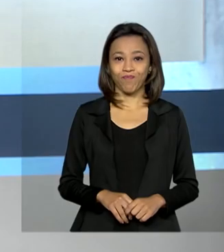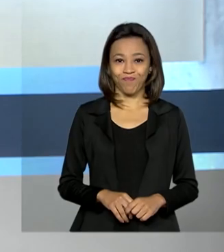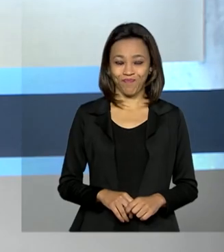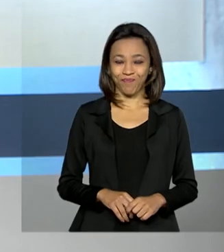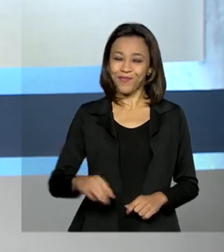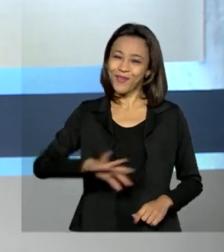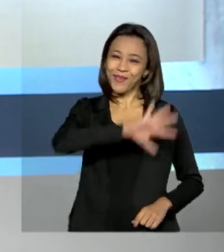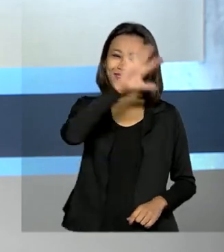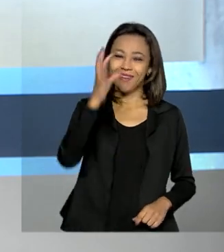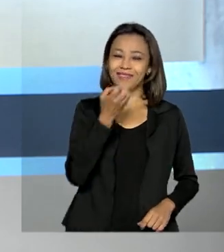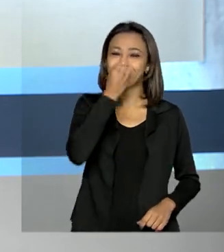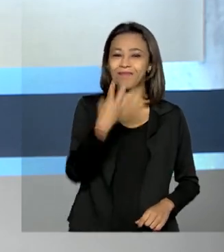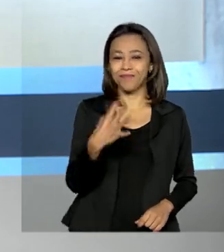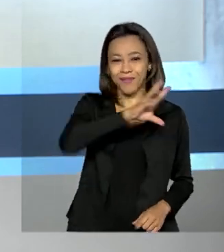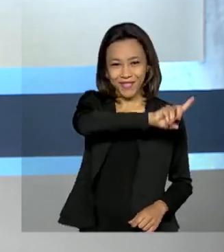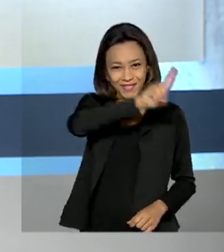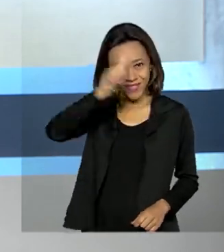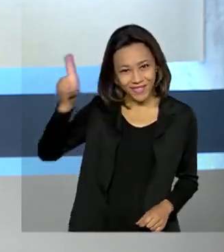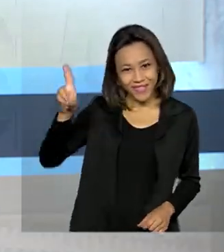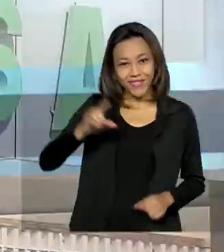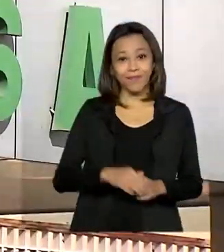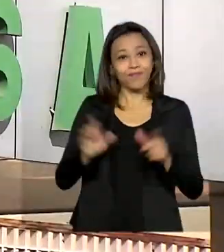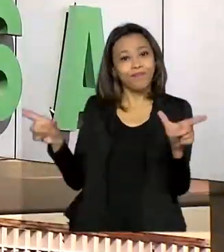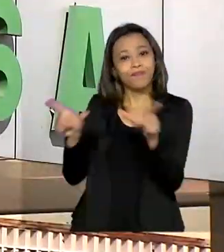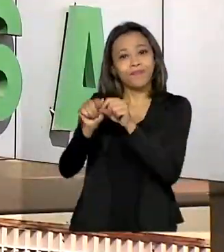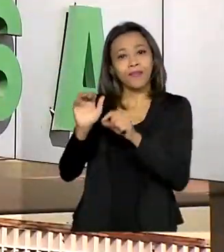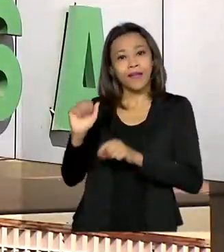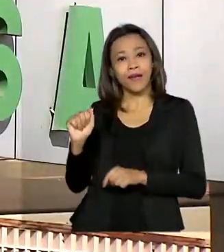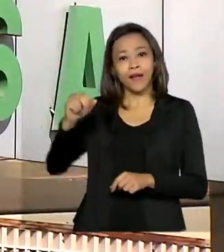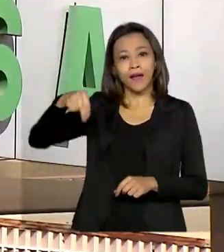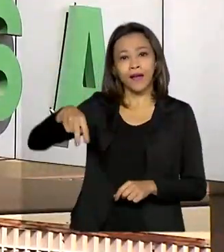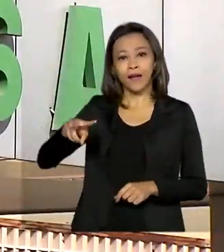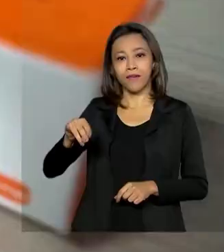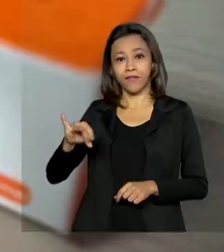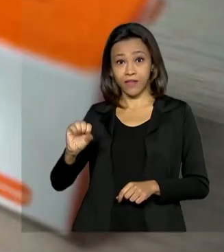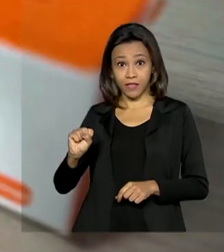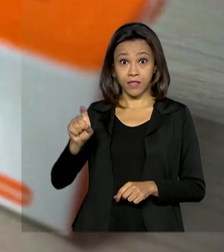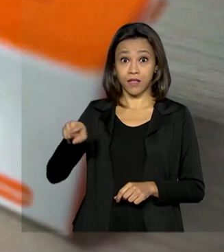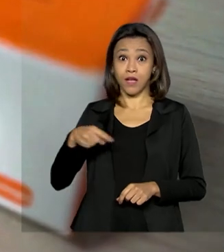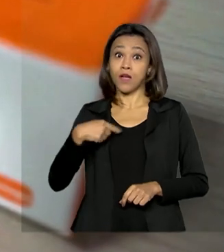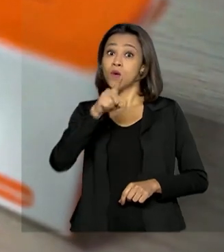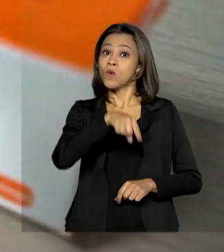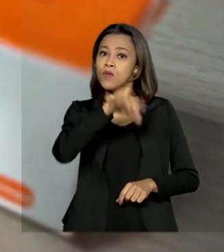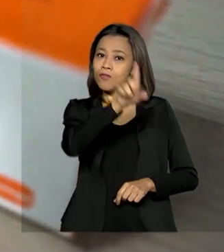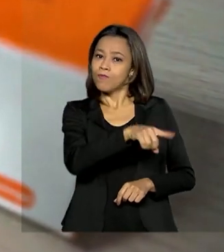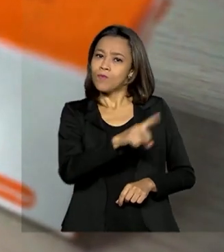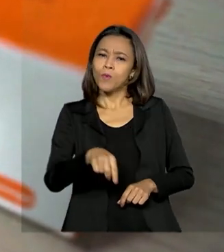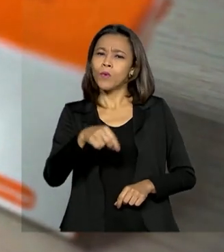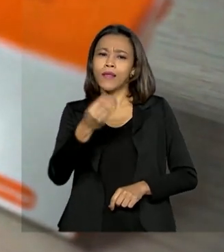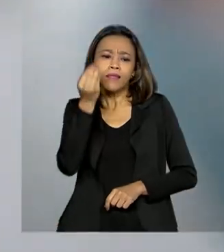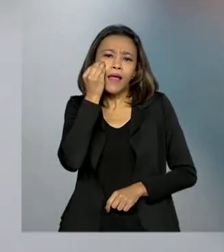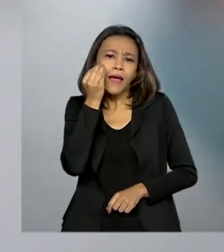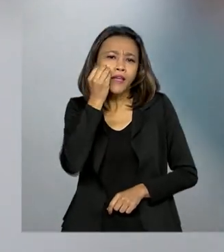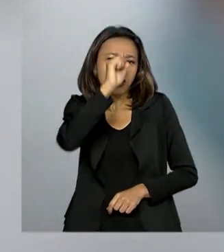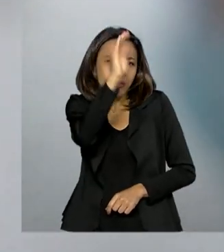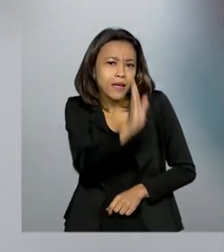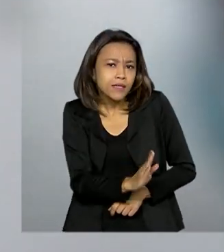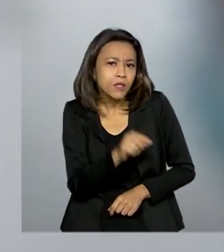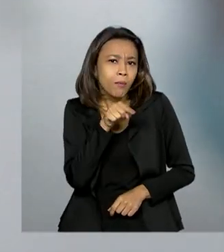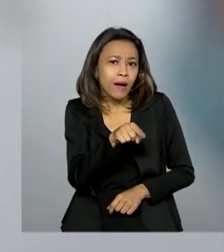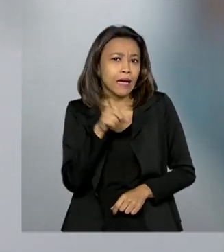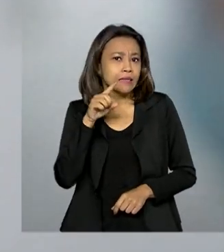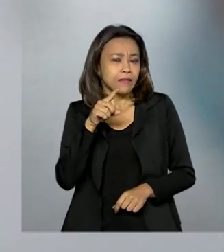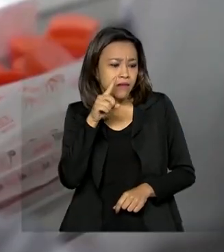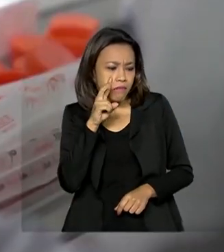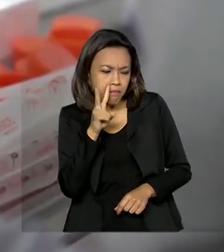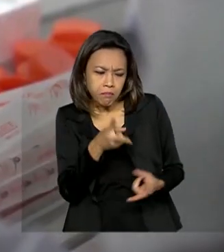Olá, bom dia. Anvisa determina a suspensão de testes da Coronavac no Brasil para avaliar riscos